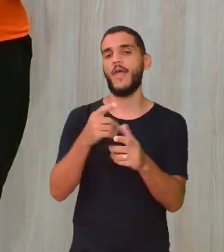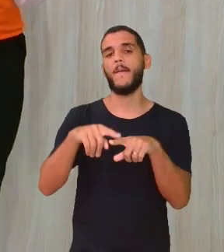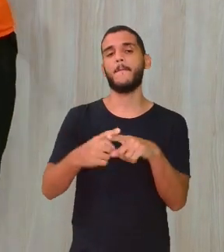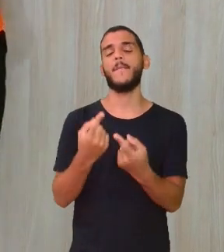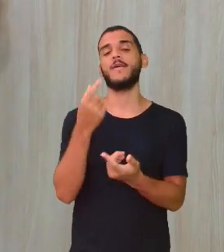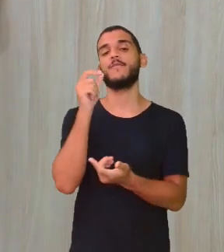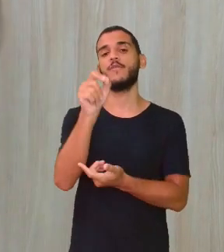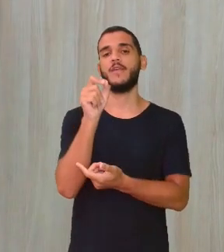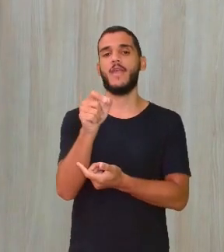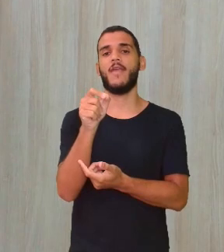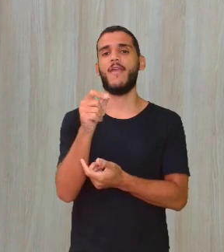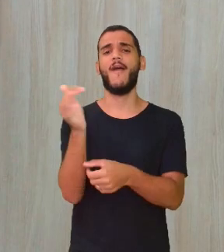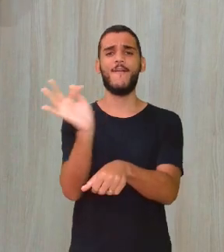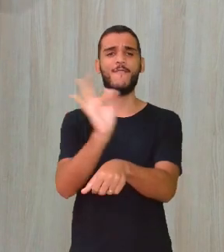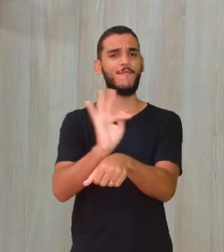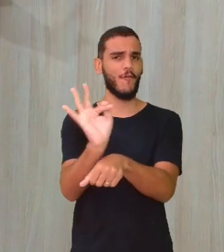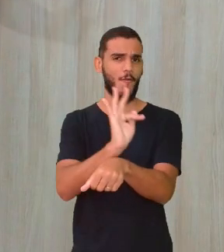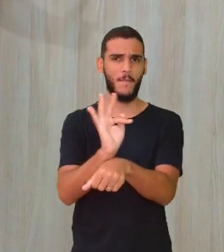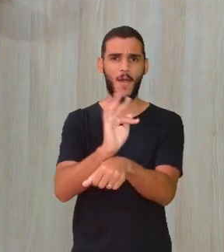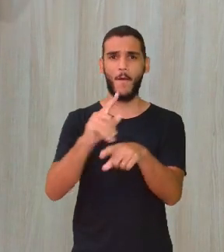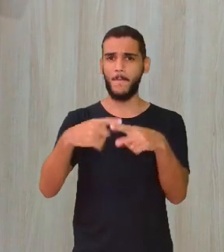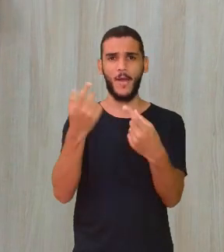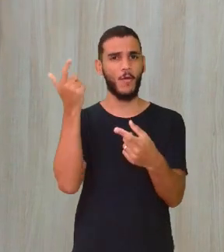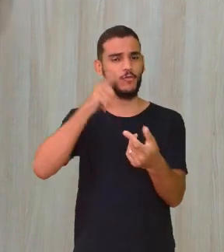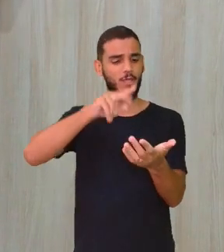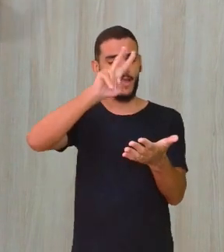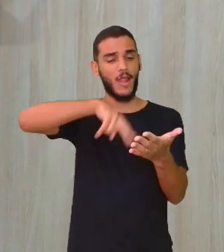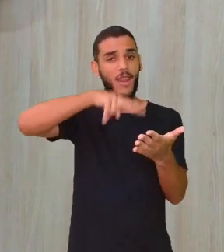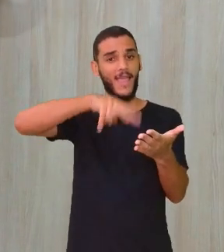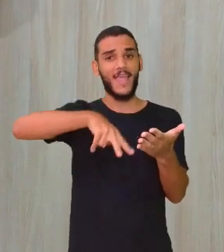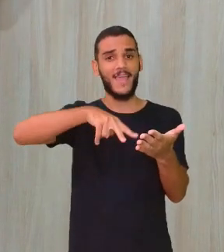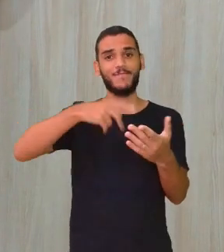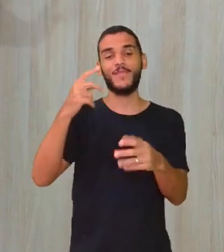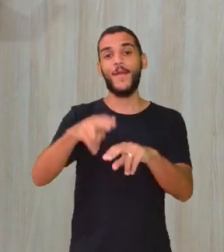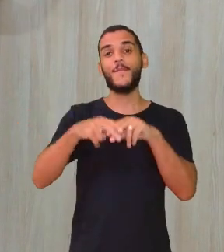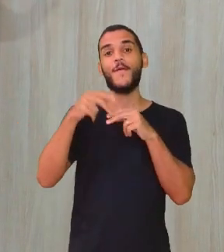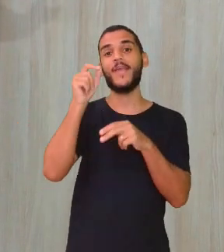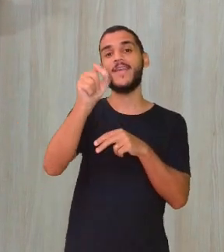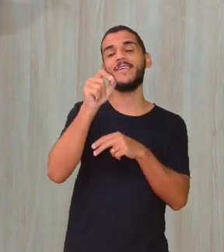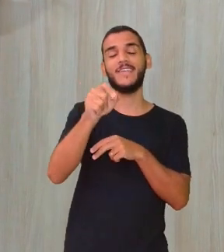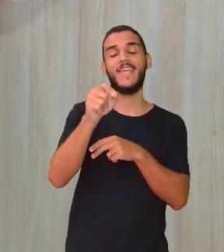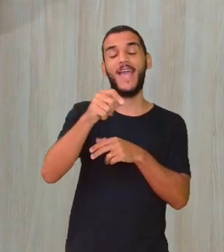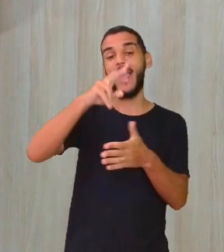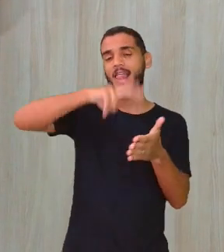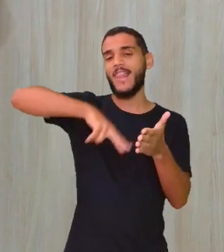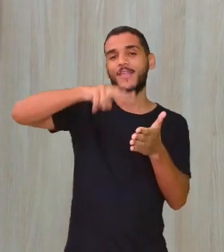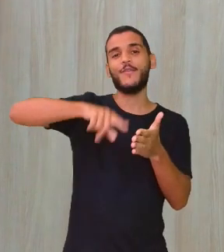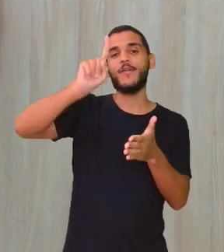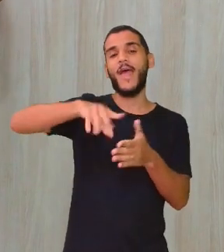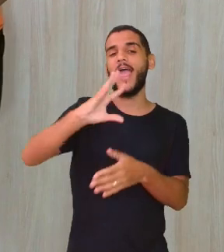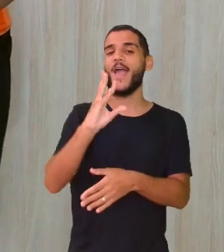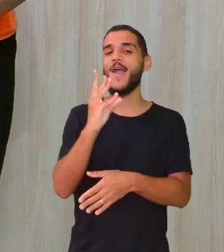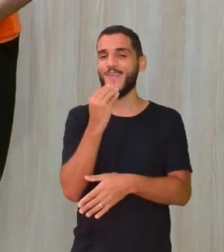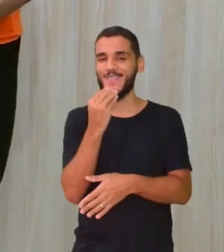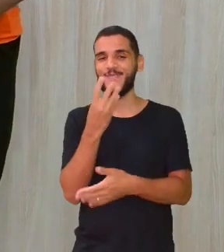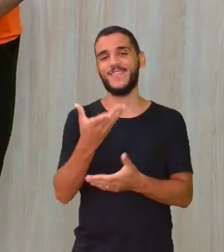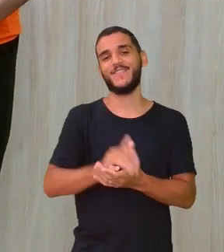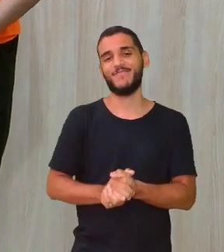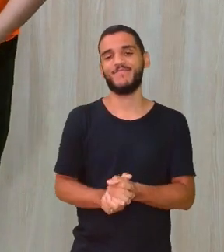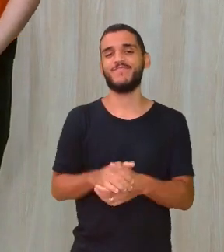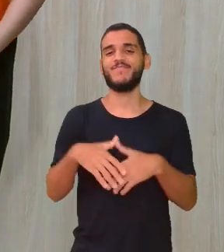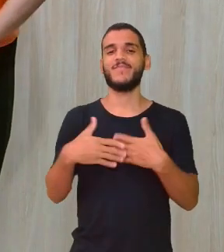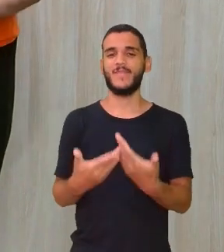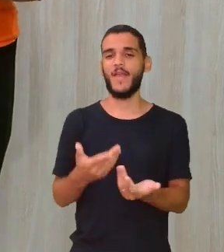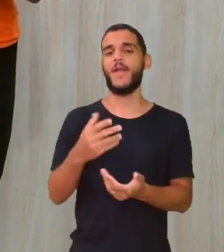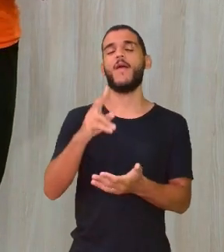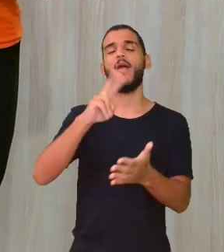o estudo formal, mas ele lê. Porque a leitura é uma das grandes formas de conhecimento, né? E é que ele diz